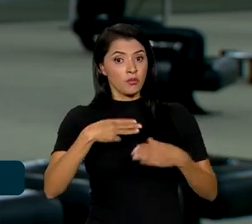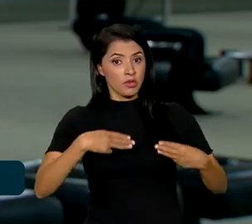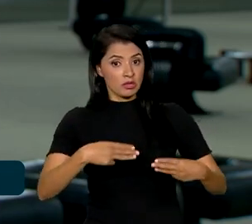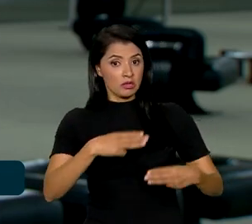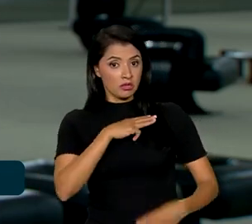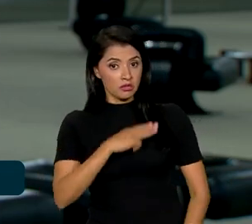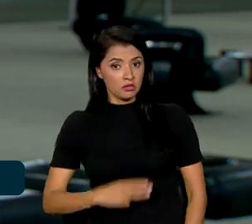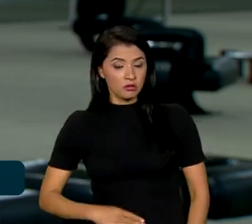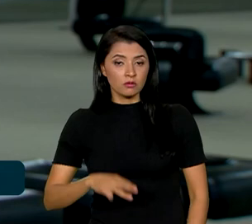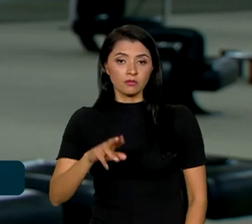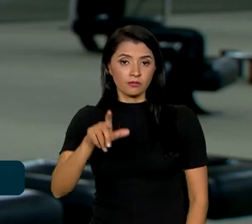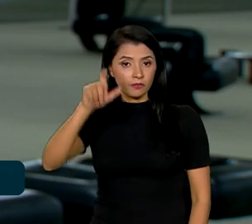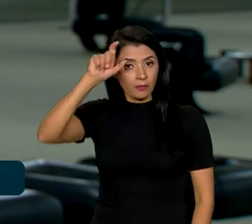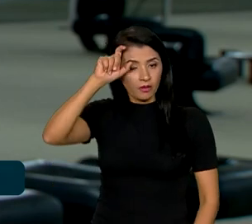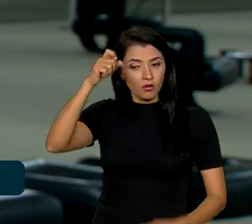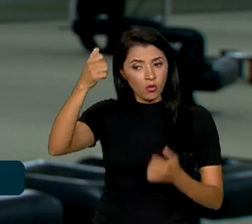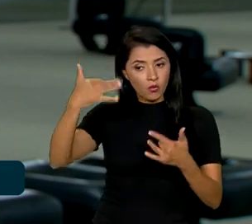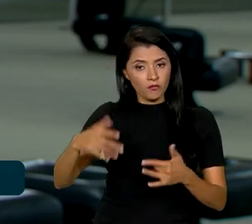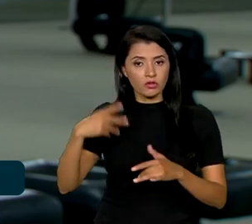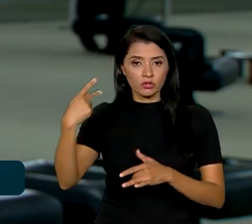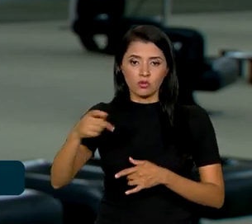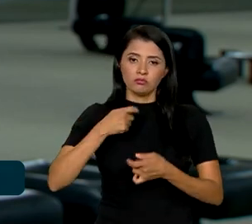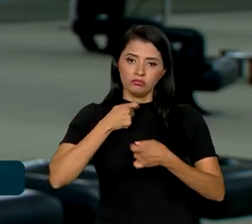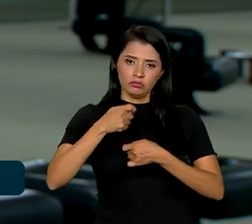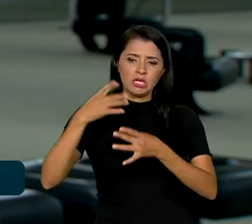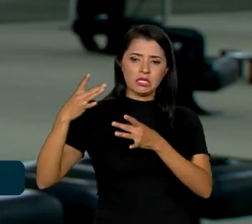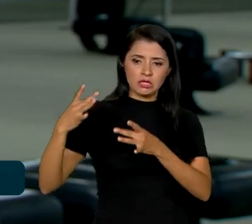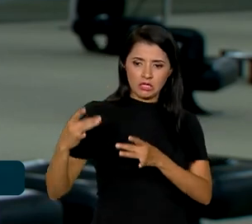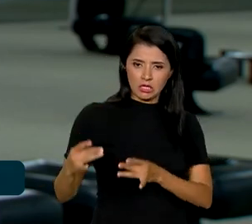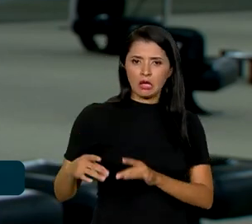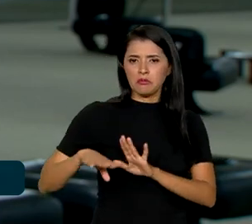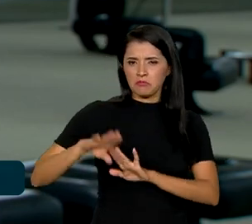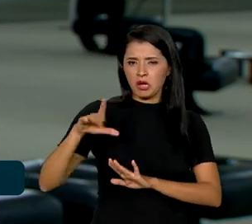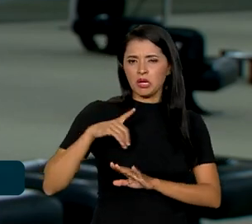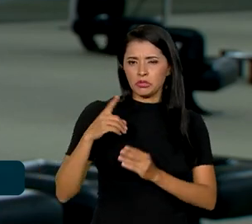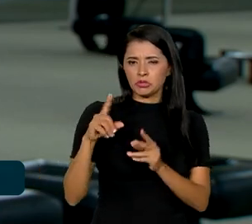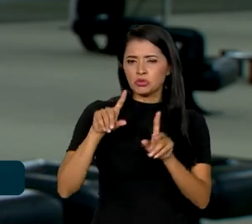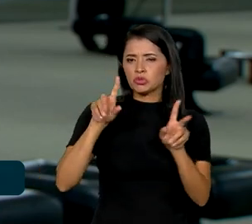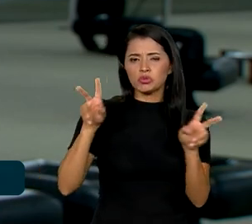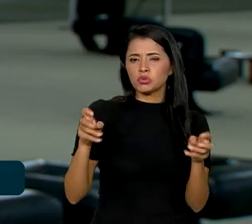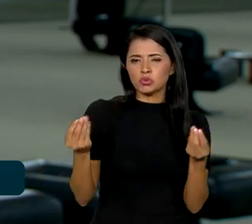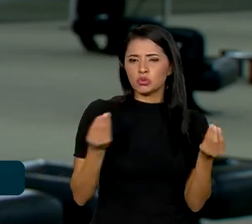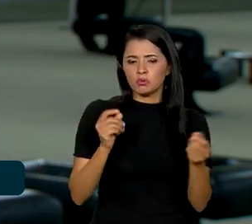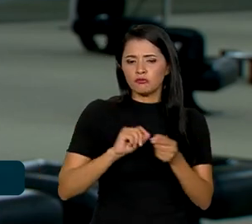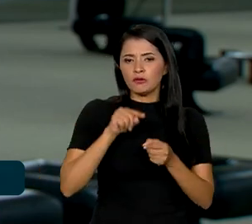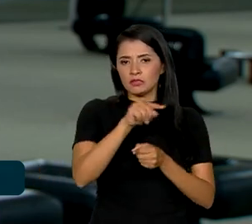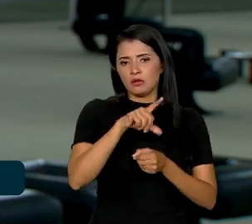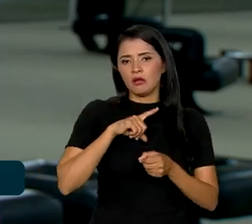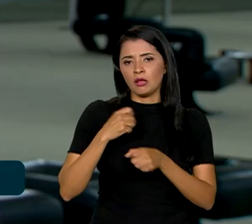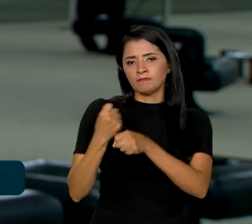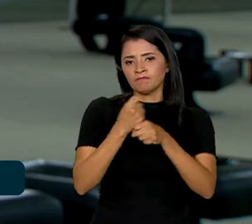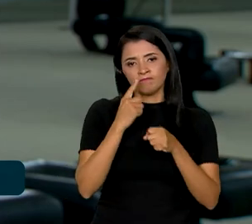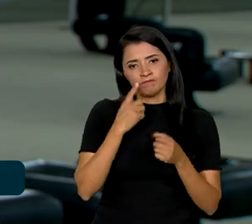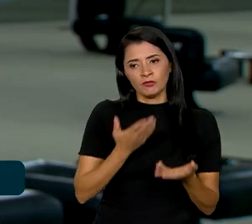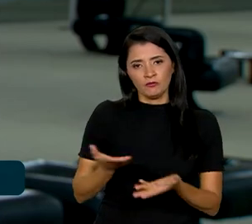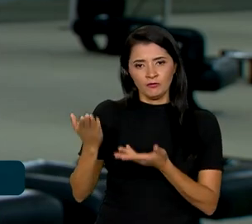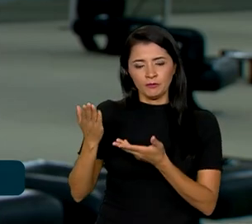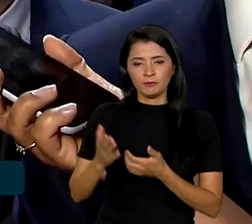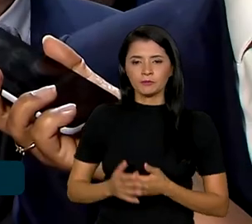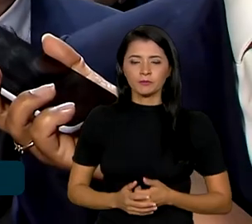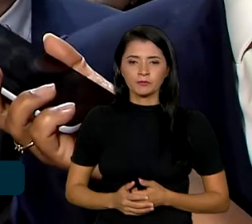falou com a imprensa após a reunião e deu mais detalhes sobre as ações que serão realizadas na região. Vamos assistir.